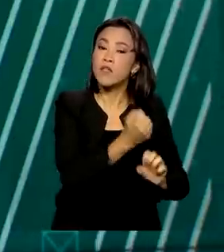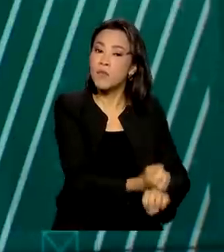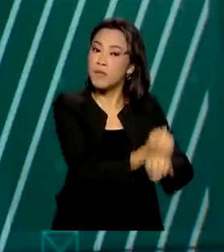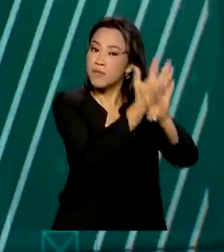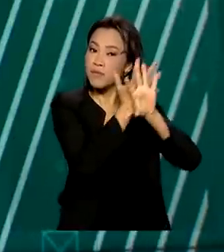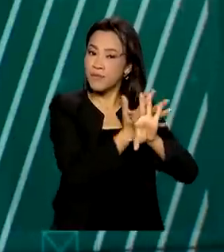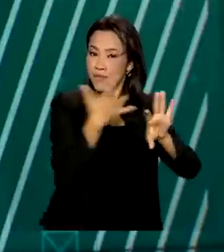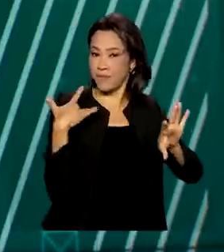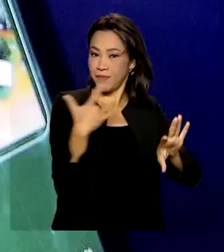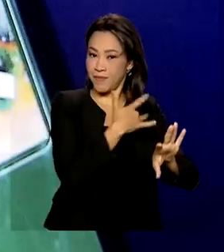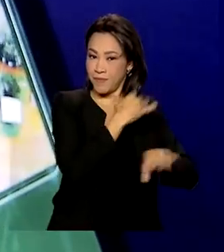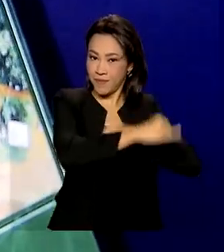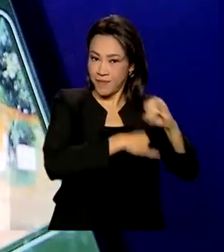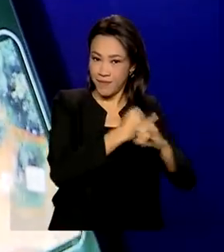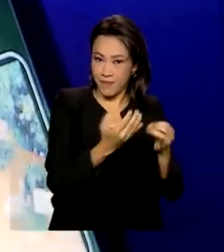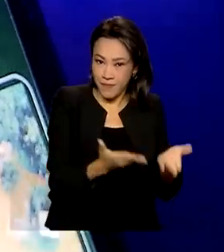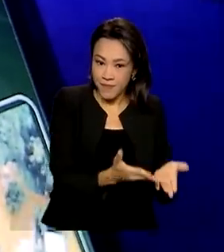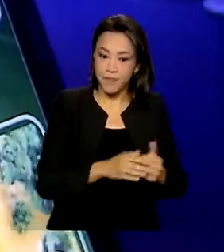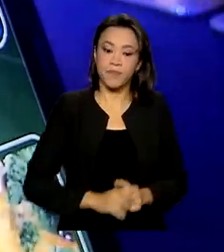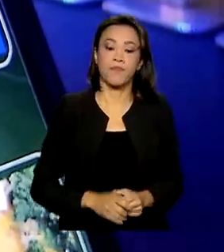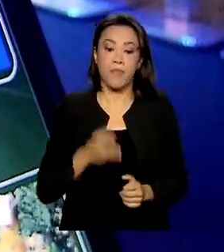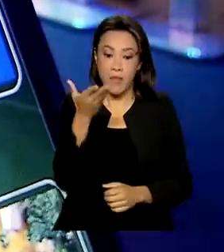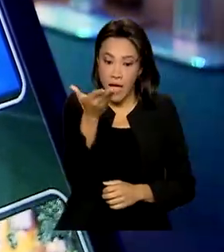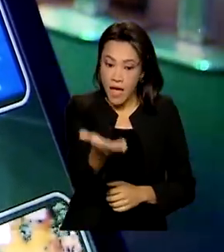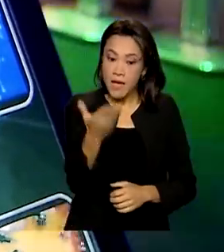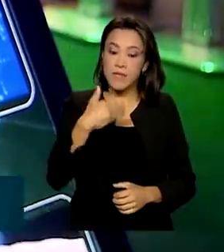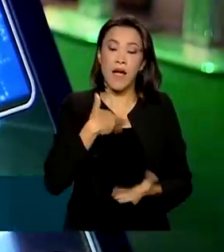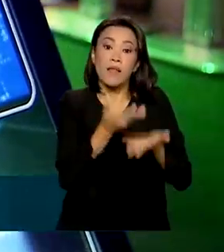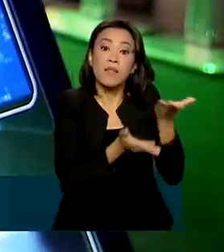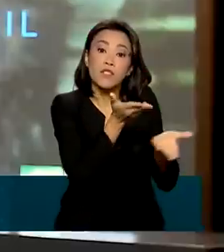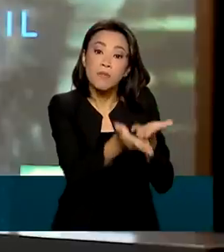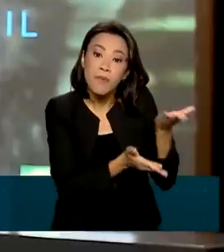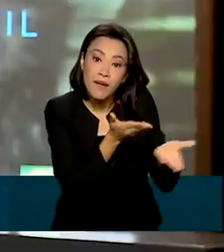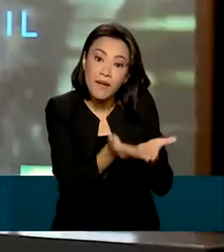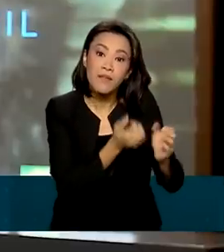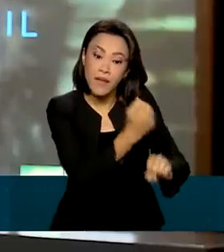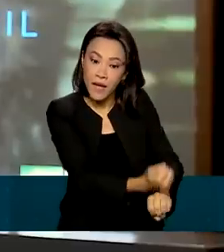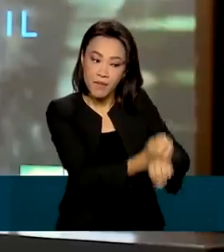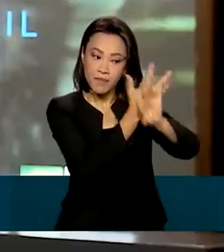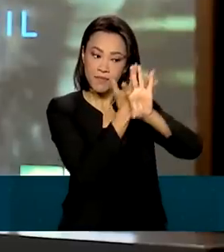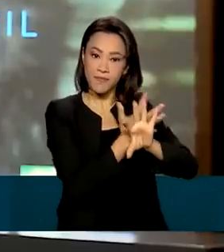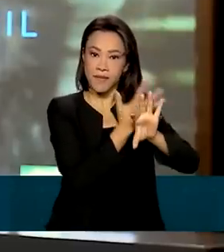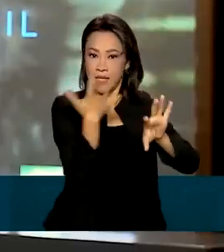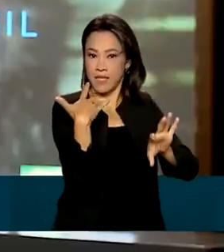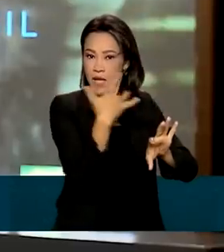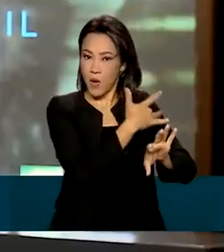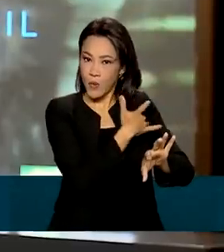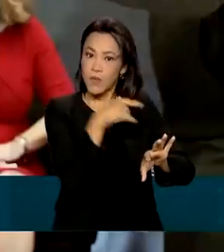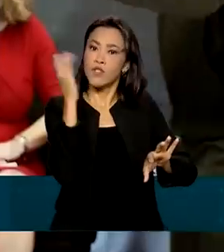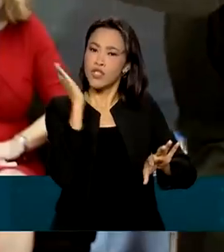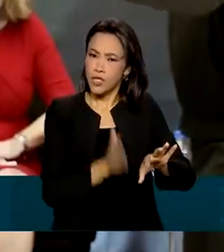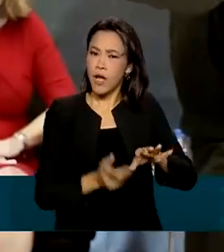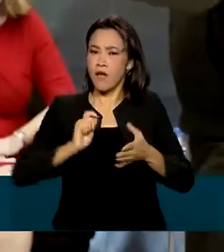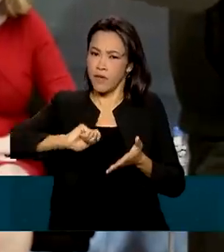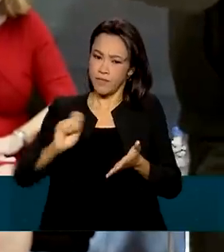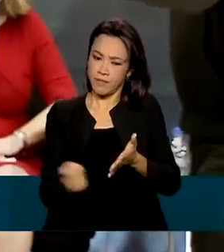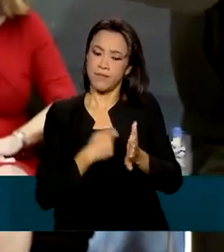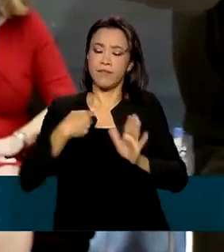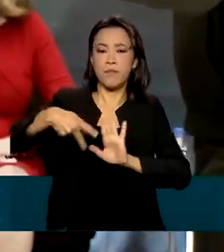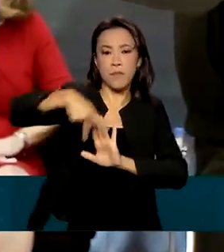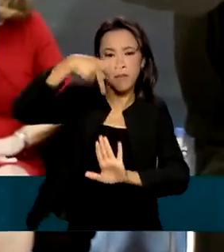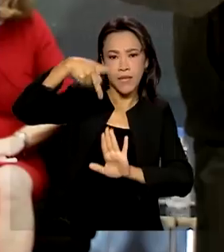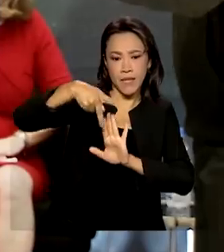saúde digital. A modalidade de atendimento chamada telesaúde foi regulamentada por portaria